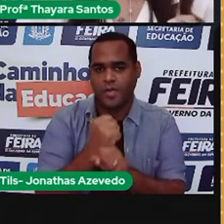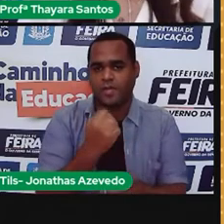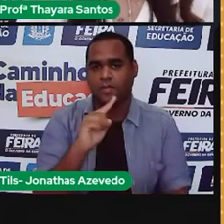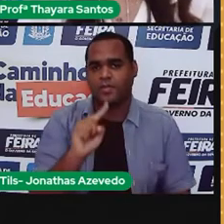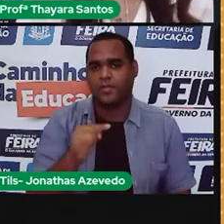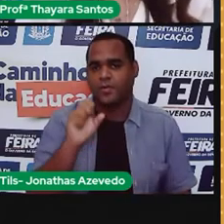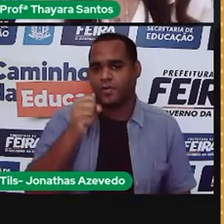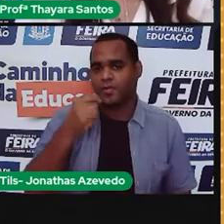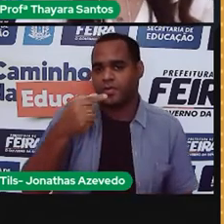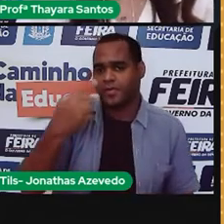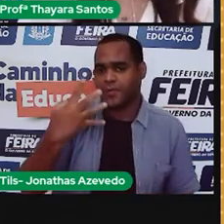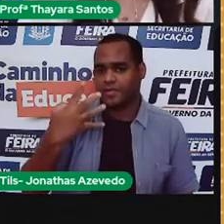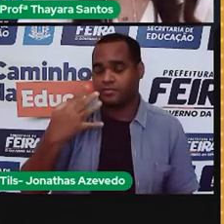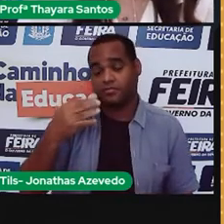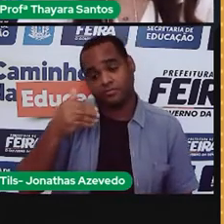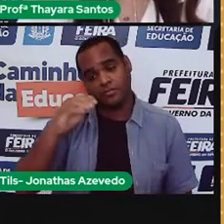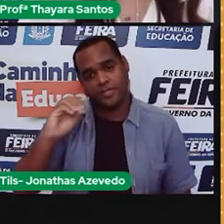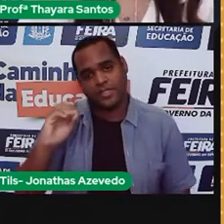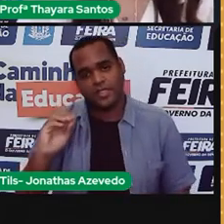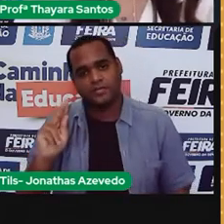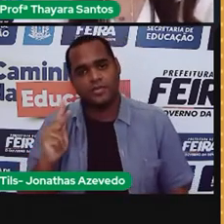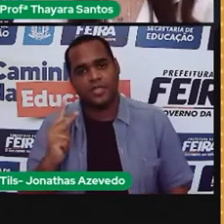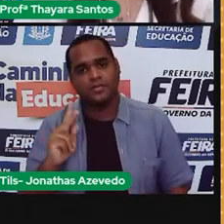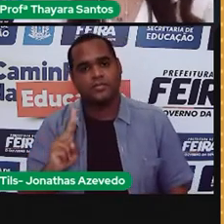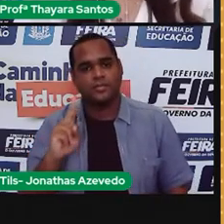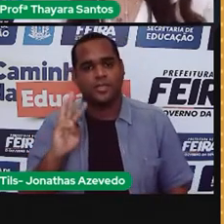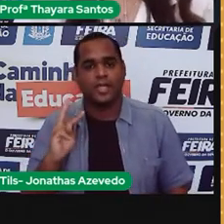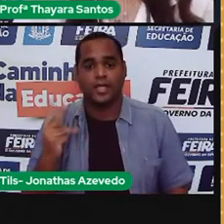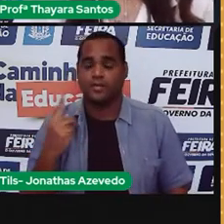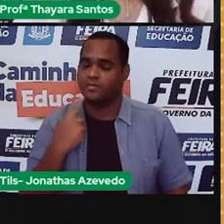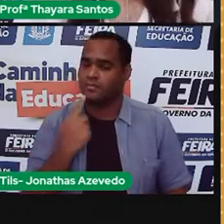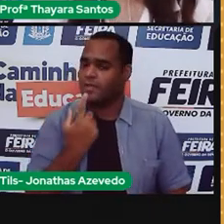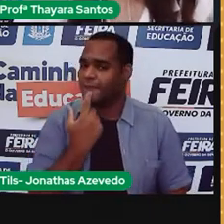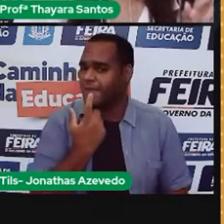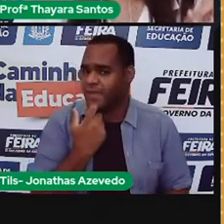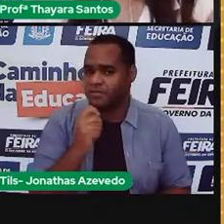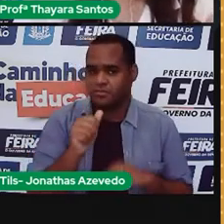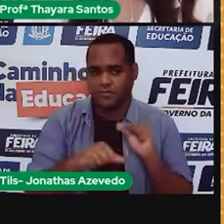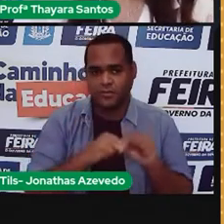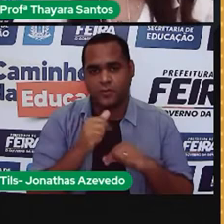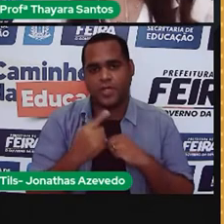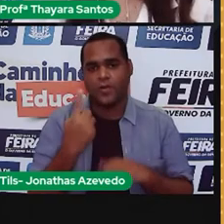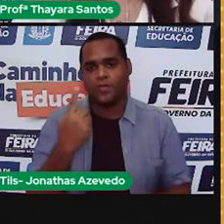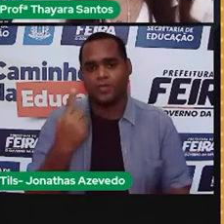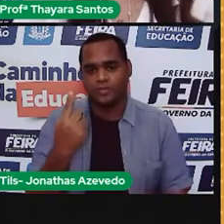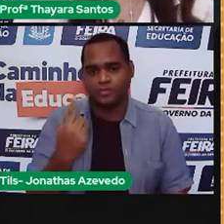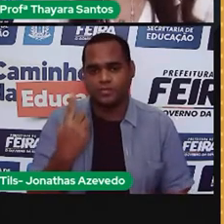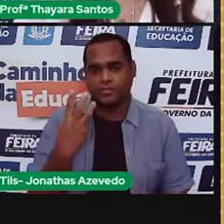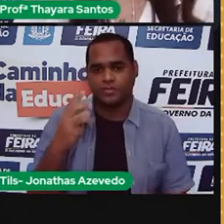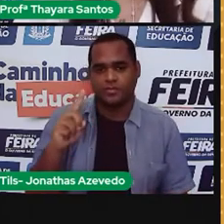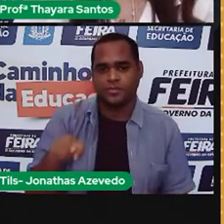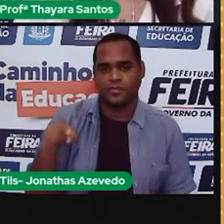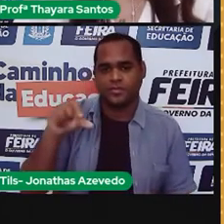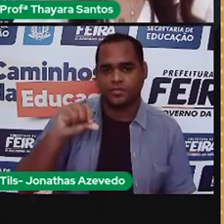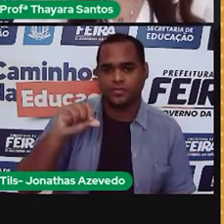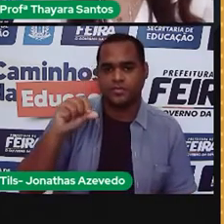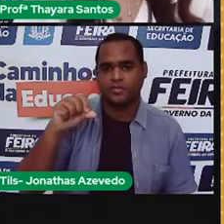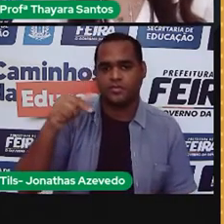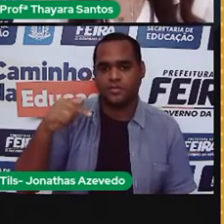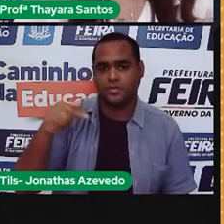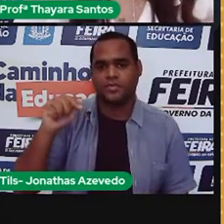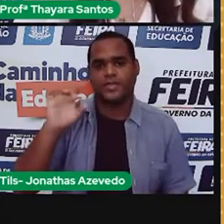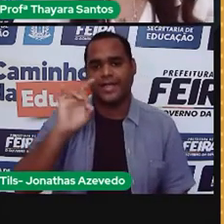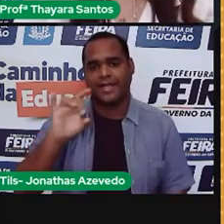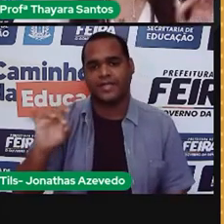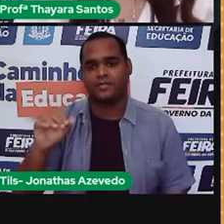,874 a cada 100 quilowatts. Se a bandeira estiver vermelha, 1, a gente tem um adicional de 397